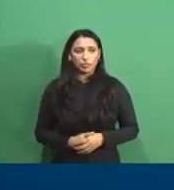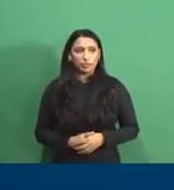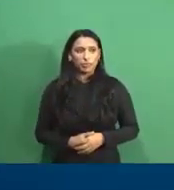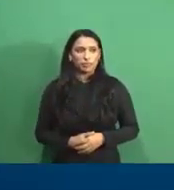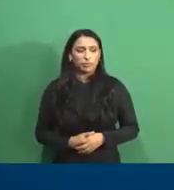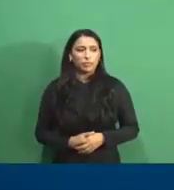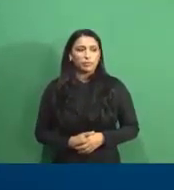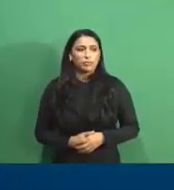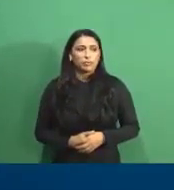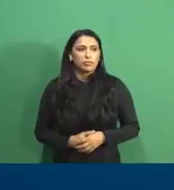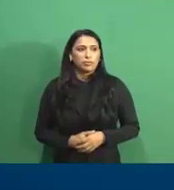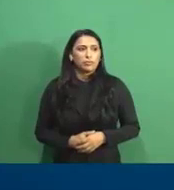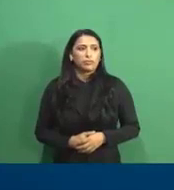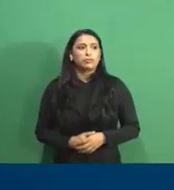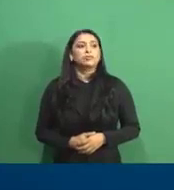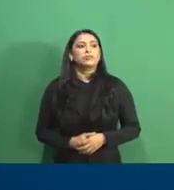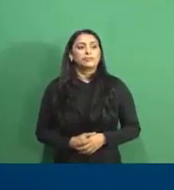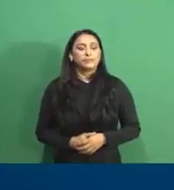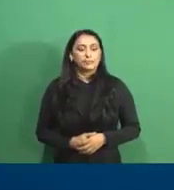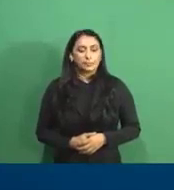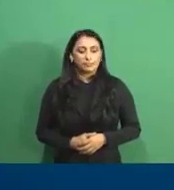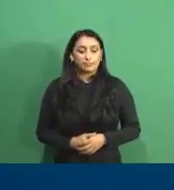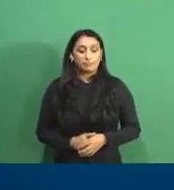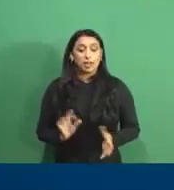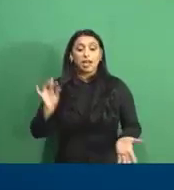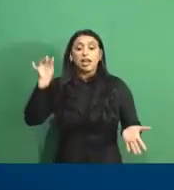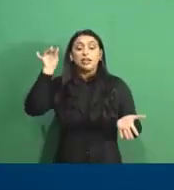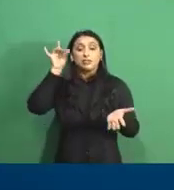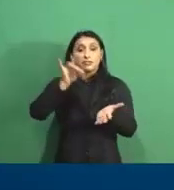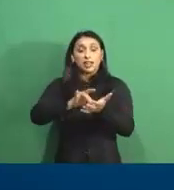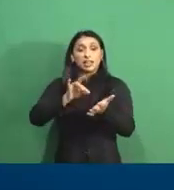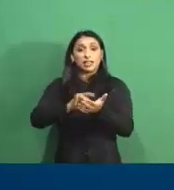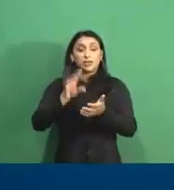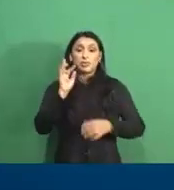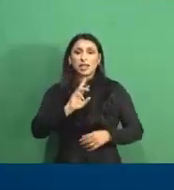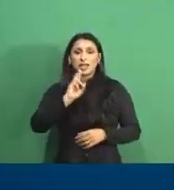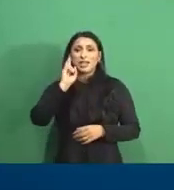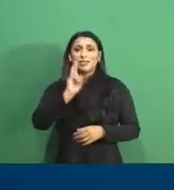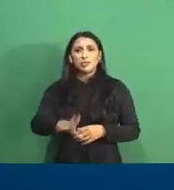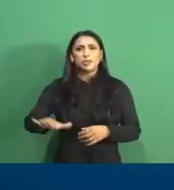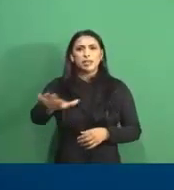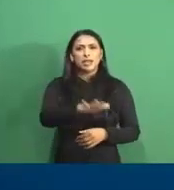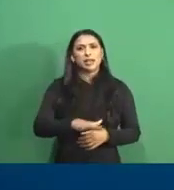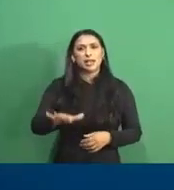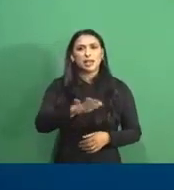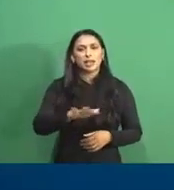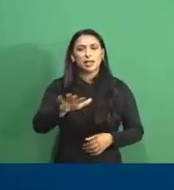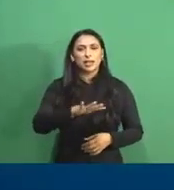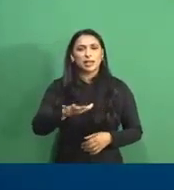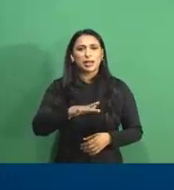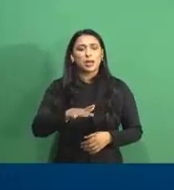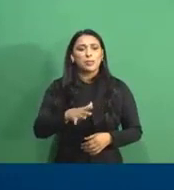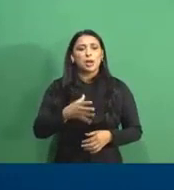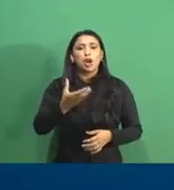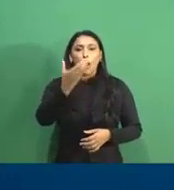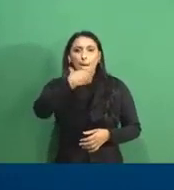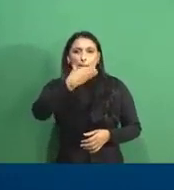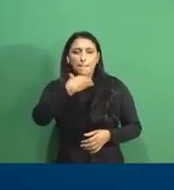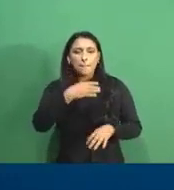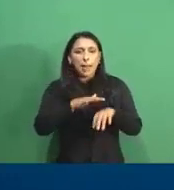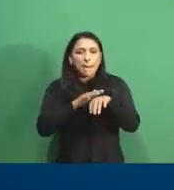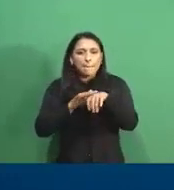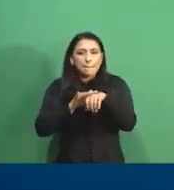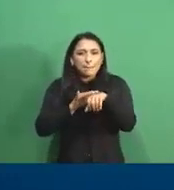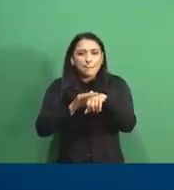Preciso que passe. Validamos a solução a campo em uma propriedade de pêssego neste ano,